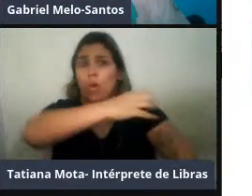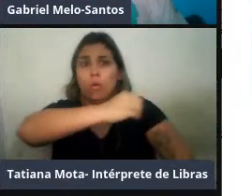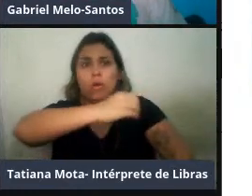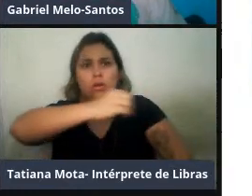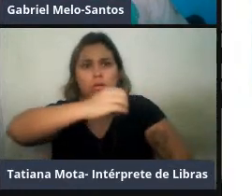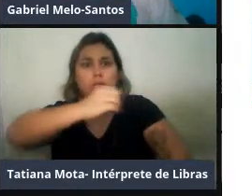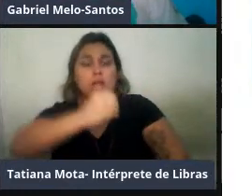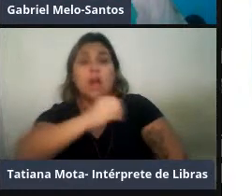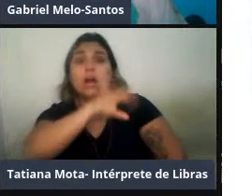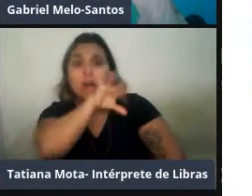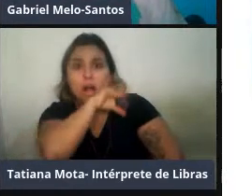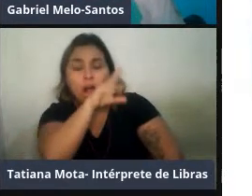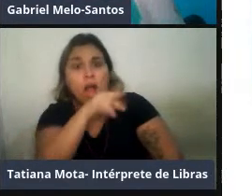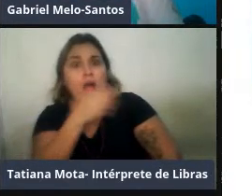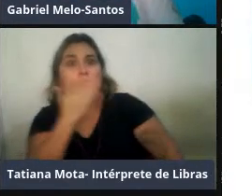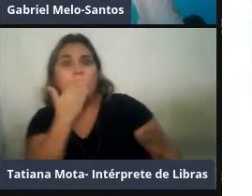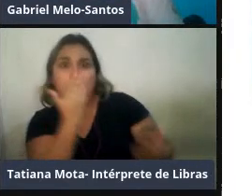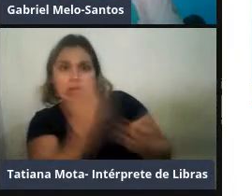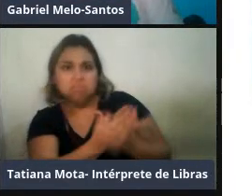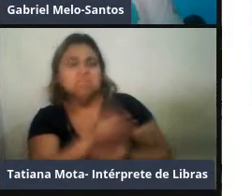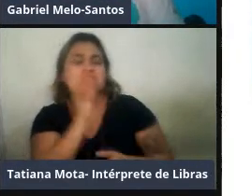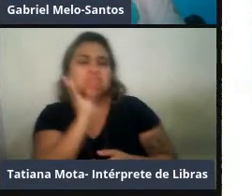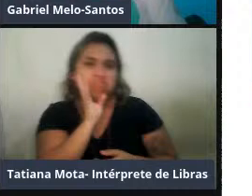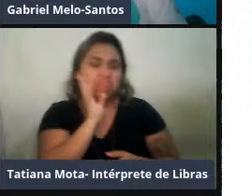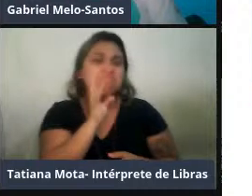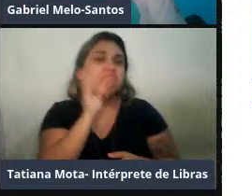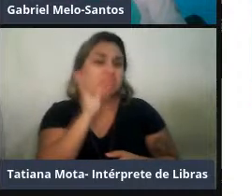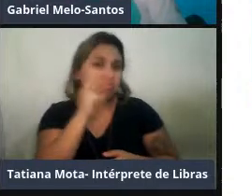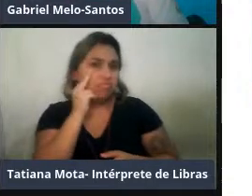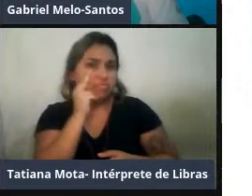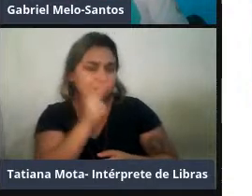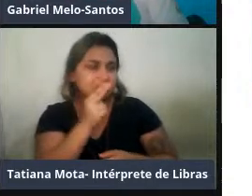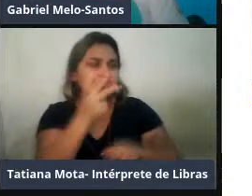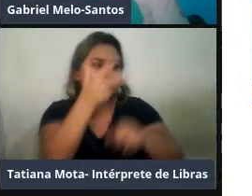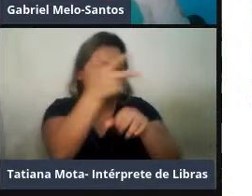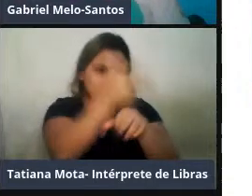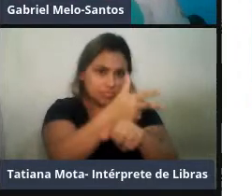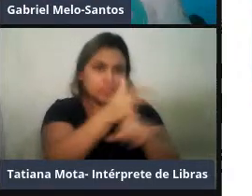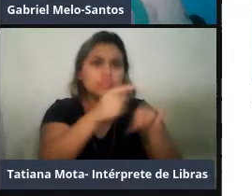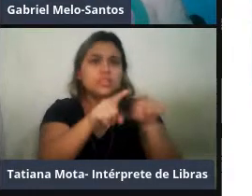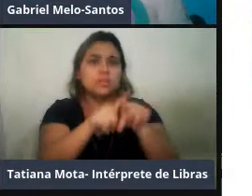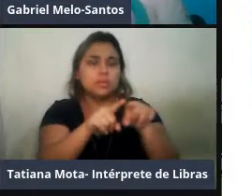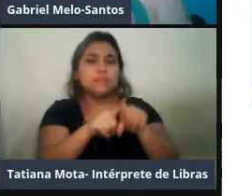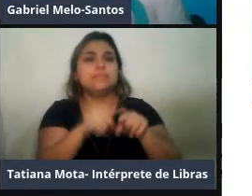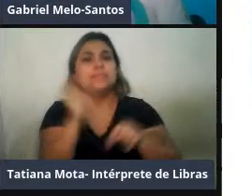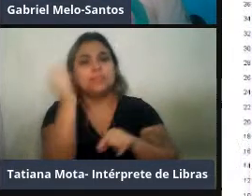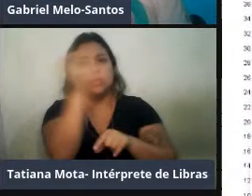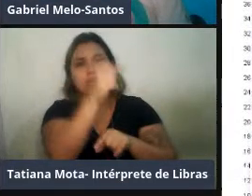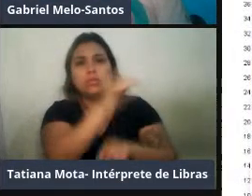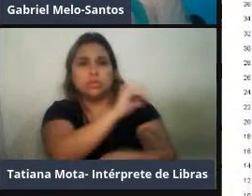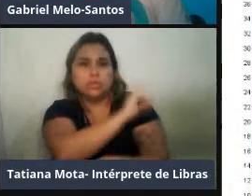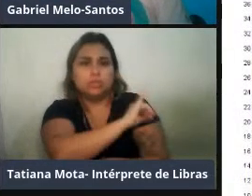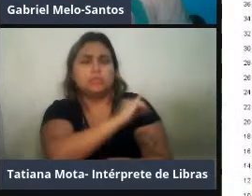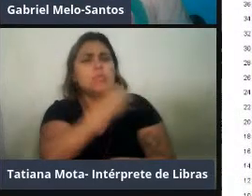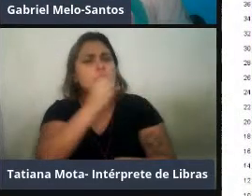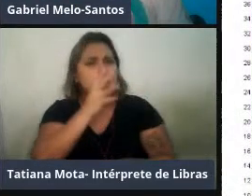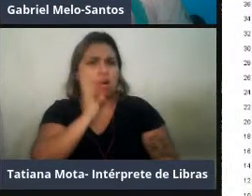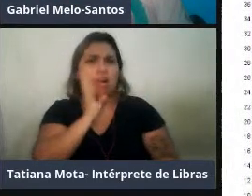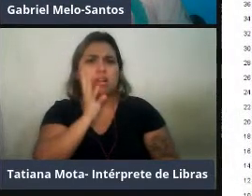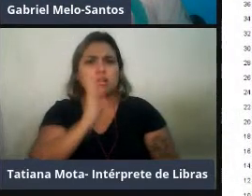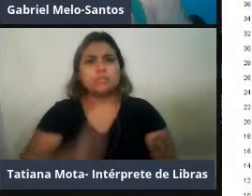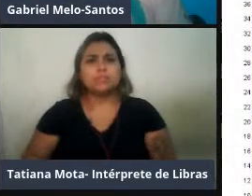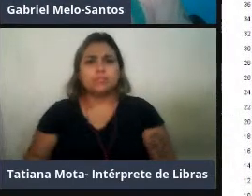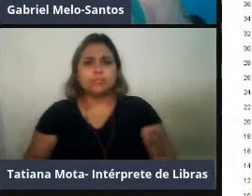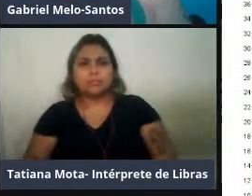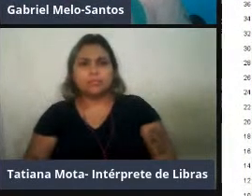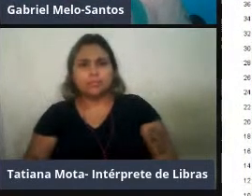fantástico, assim, eu já tive a oportunidade de ver e gravar também com os meninos lá no Rio, é bem legal, né,